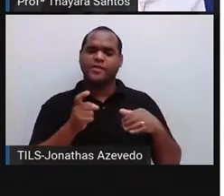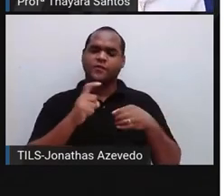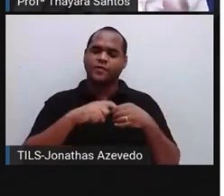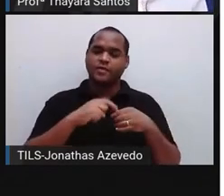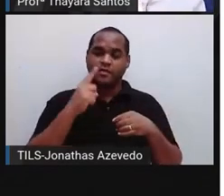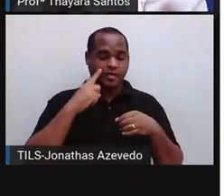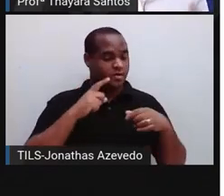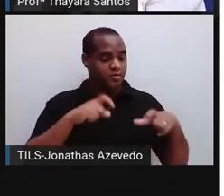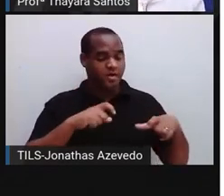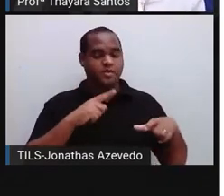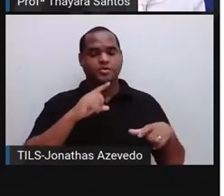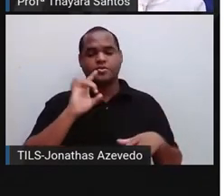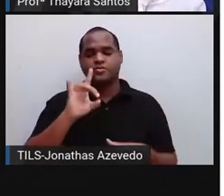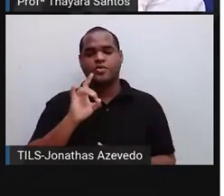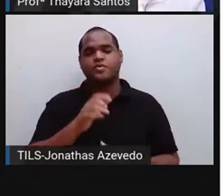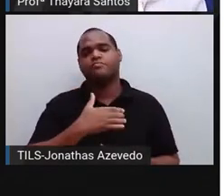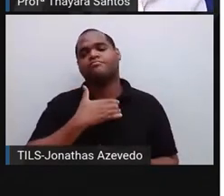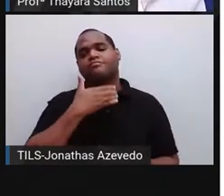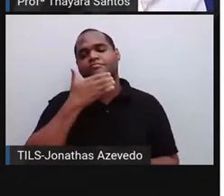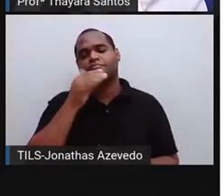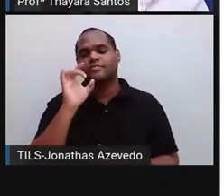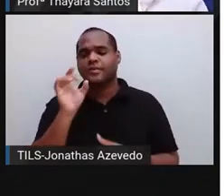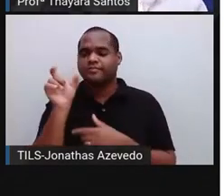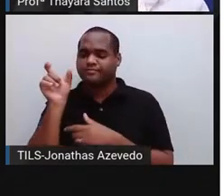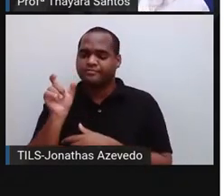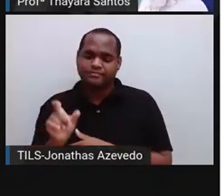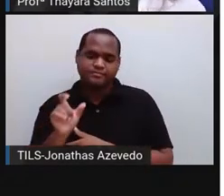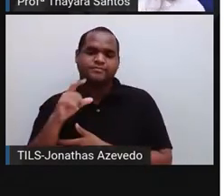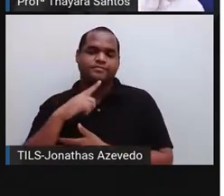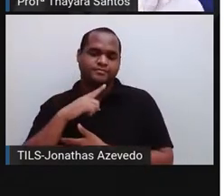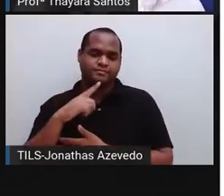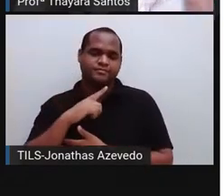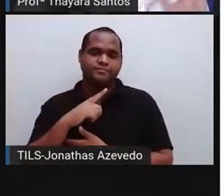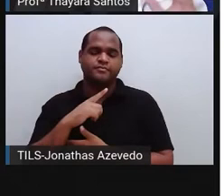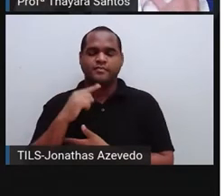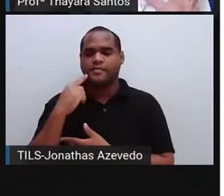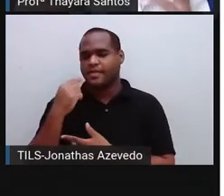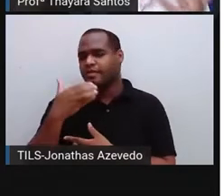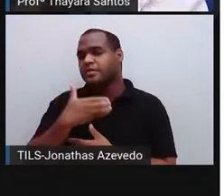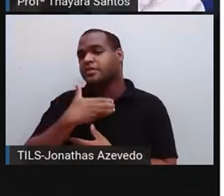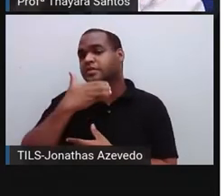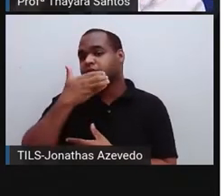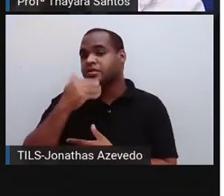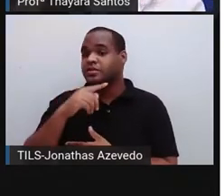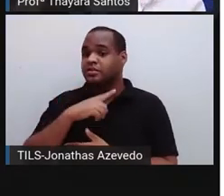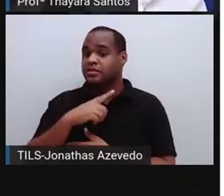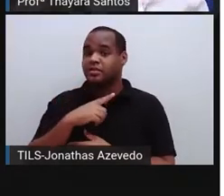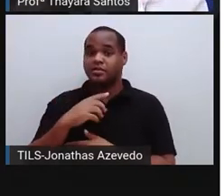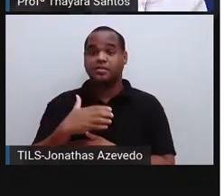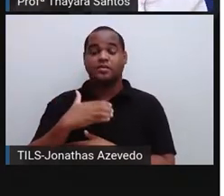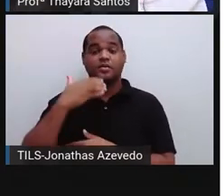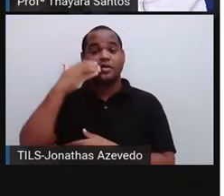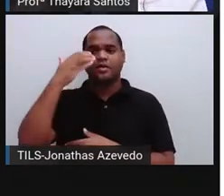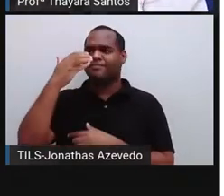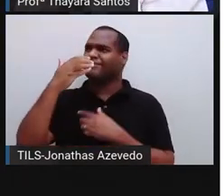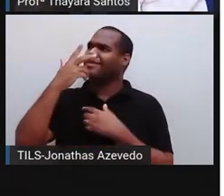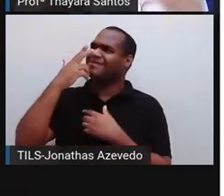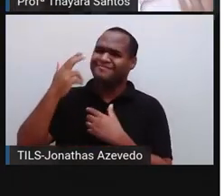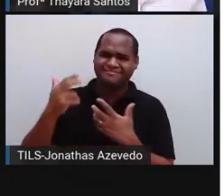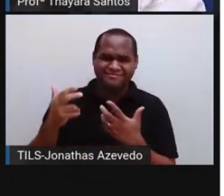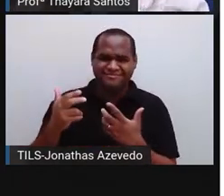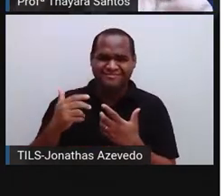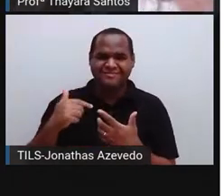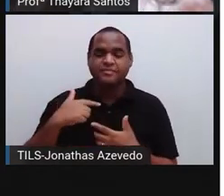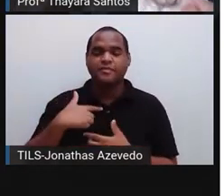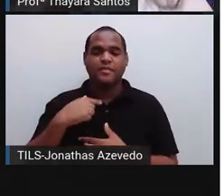só tinha girafas com essa característica. Não foi porque aquelas de pescoço curto esticaram e o pescoço cresceram. Se fosse assim, a gente ficaria o